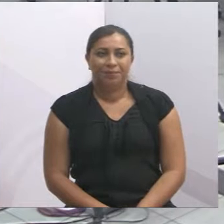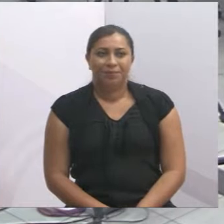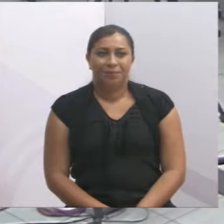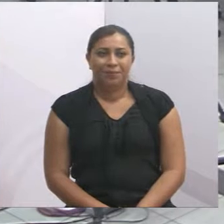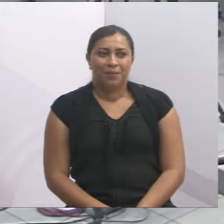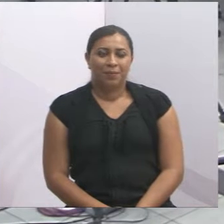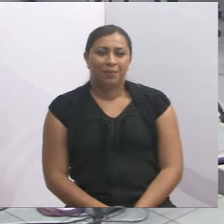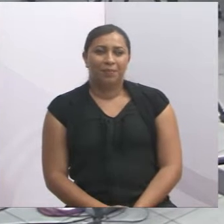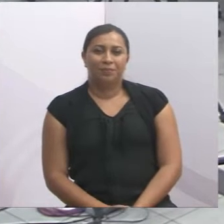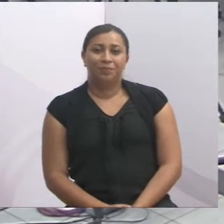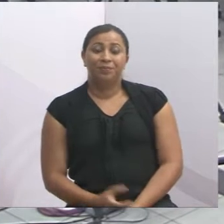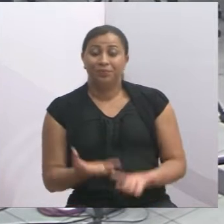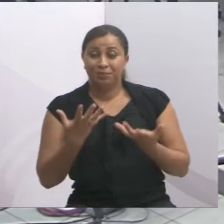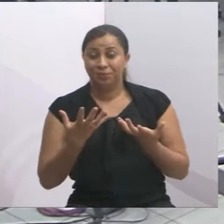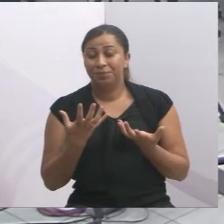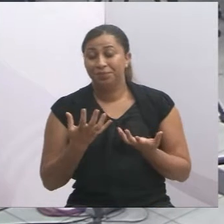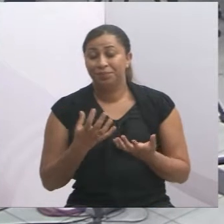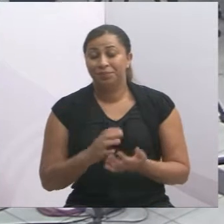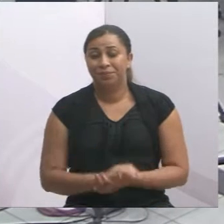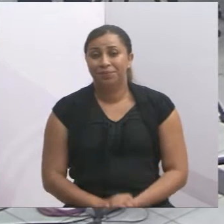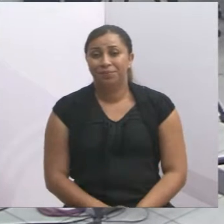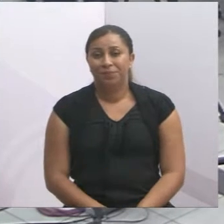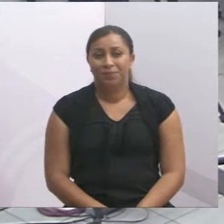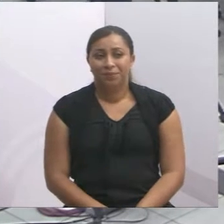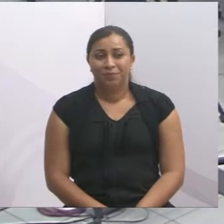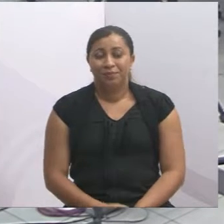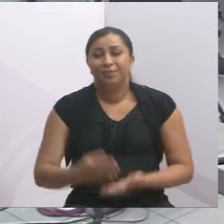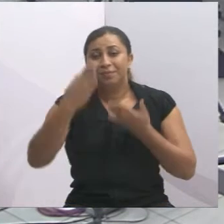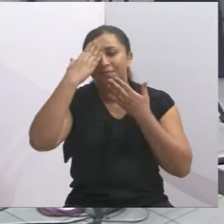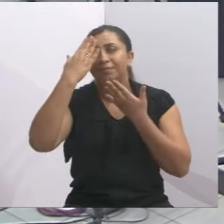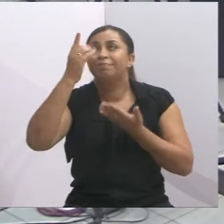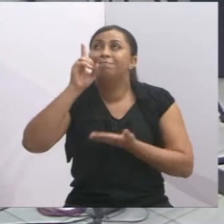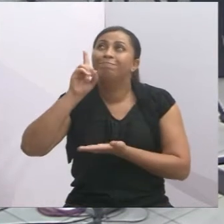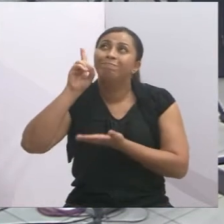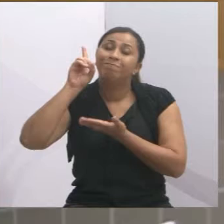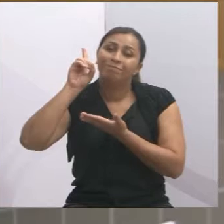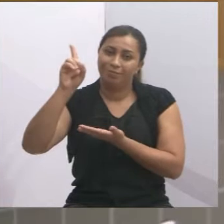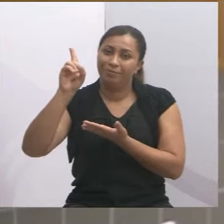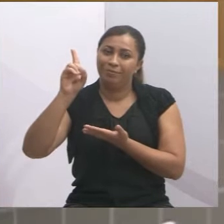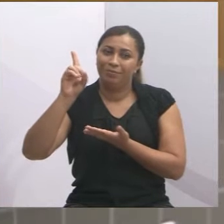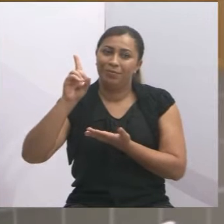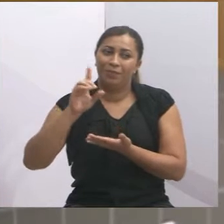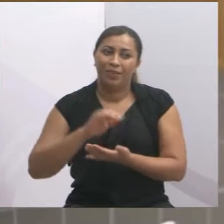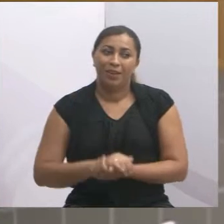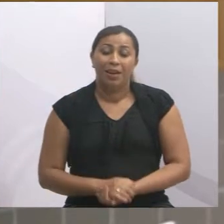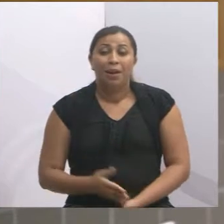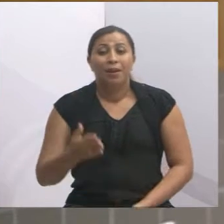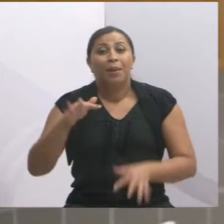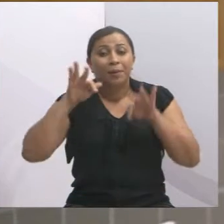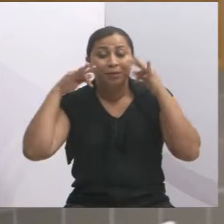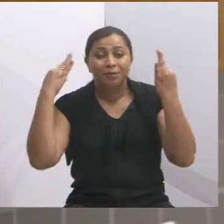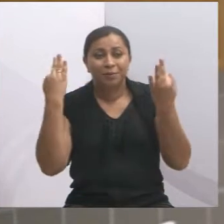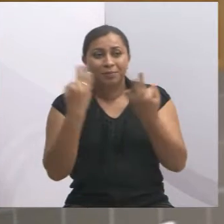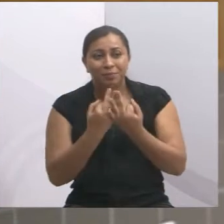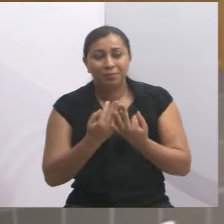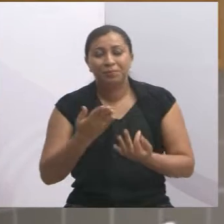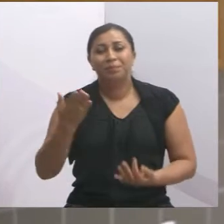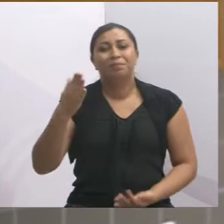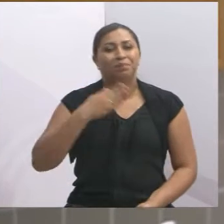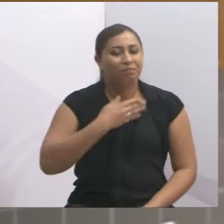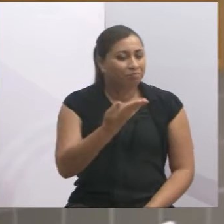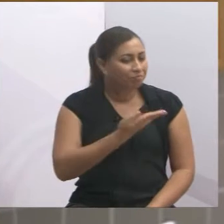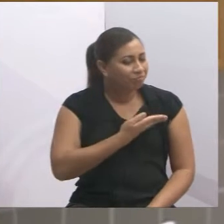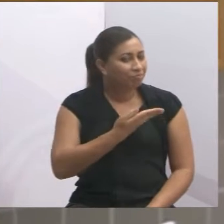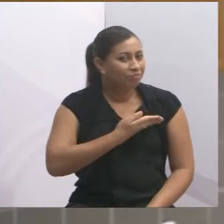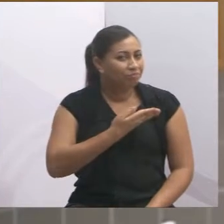quero aqui, primeiramente, agradecer a Deus, a minha família, a meus amigos,